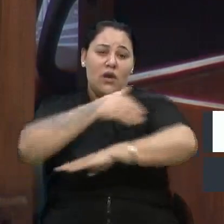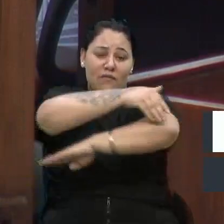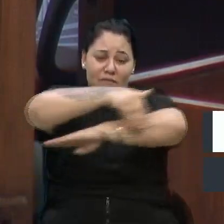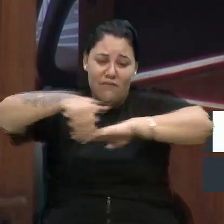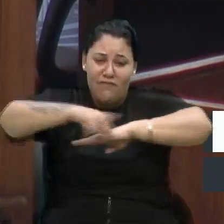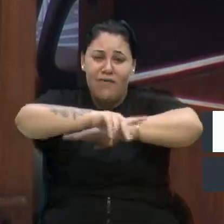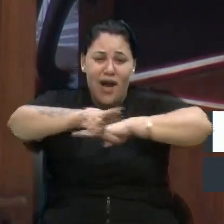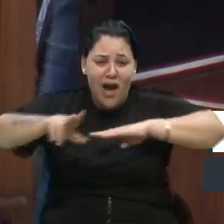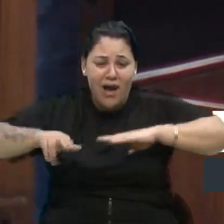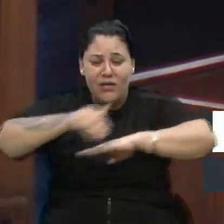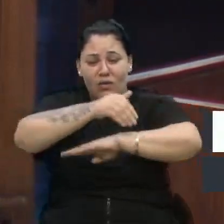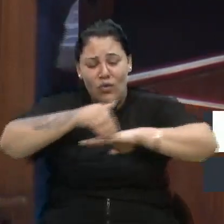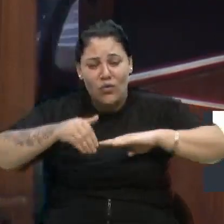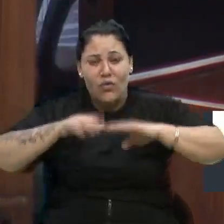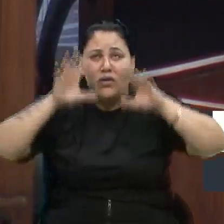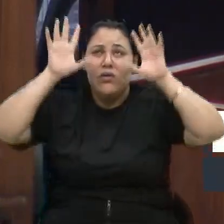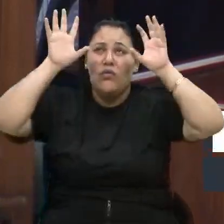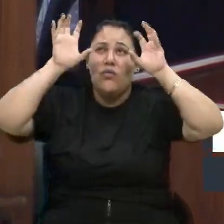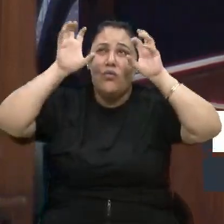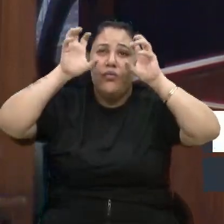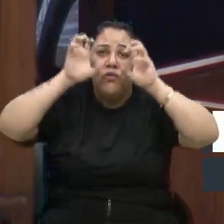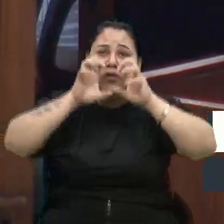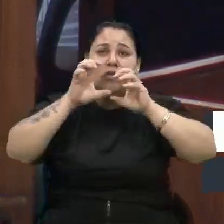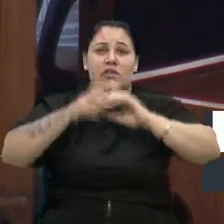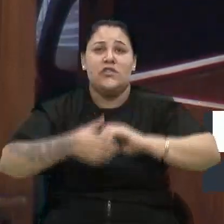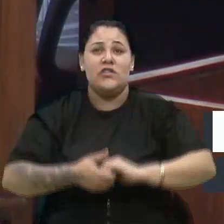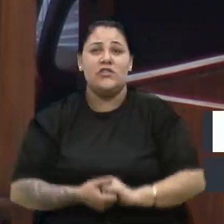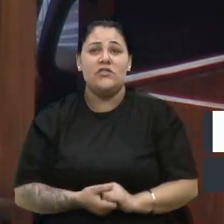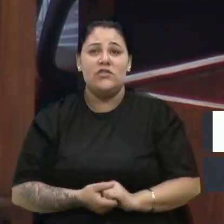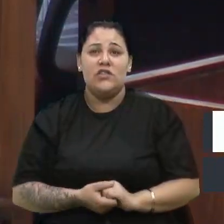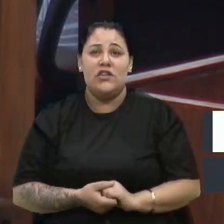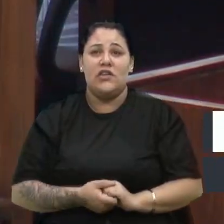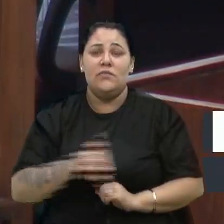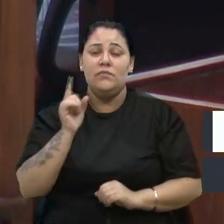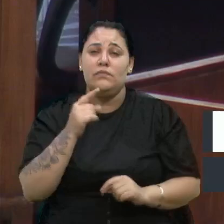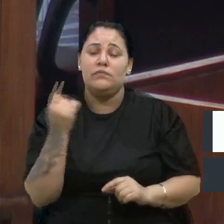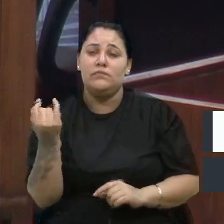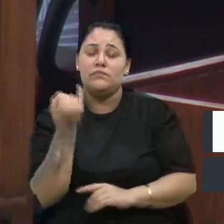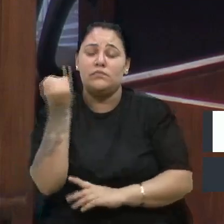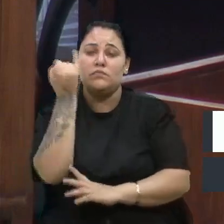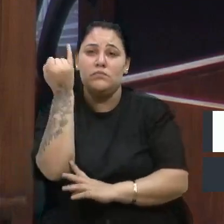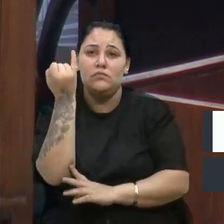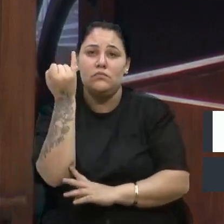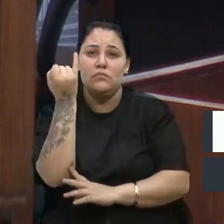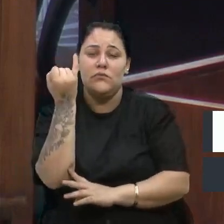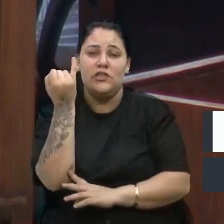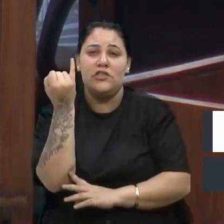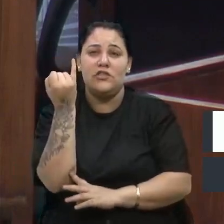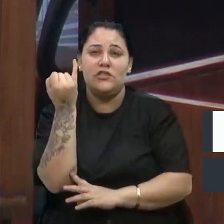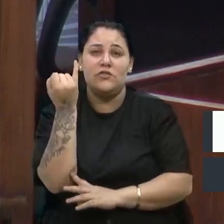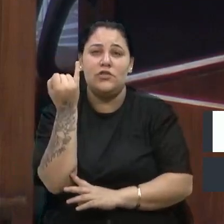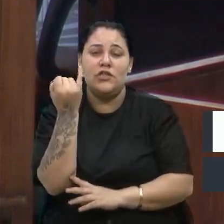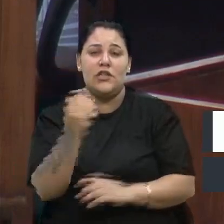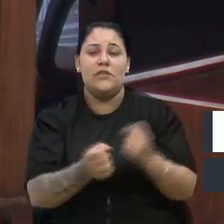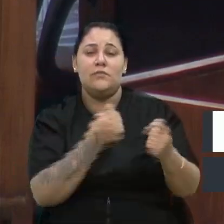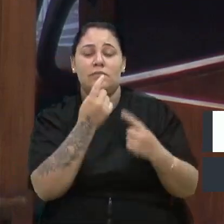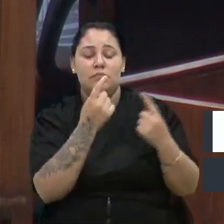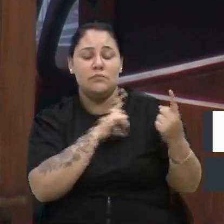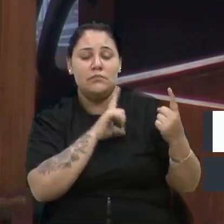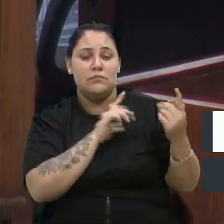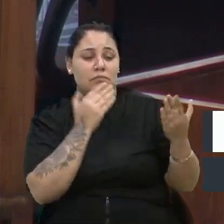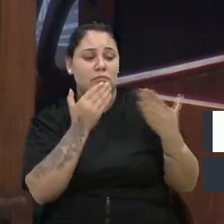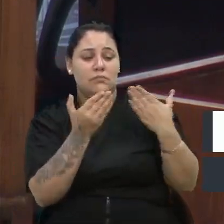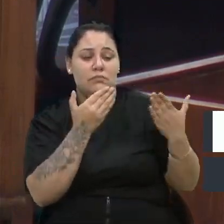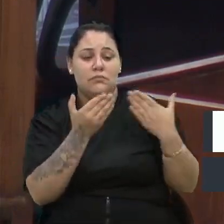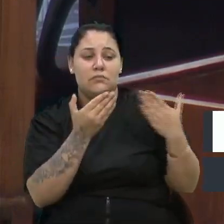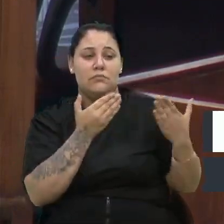aqui são... Eu estou citando três presidentes de amopes extremamente importantes. Conversa, alguém tem alguma dúvida? O chefe da